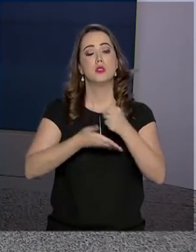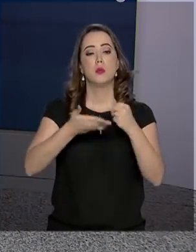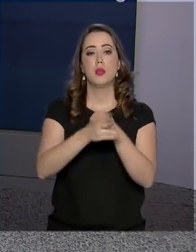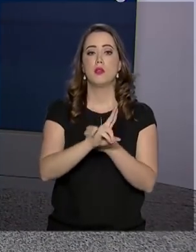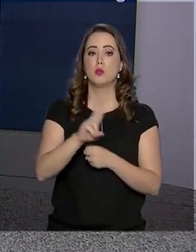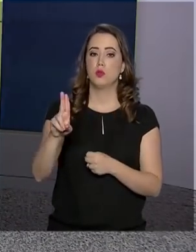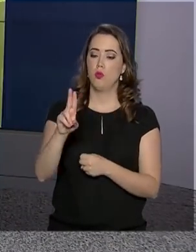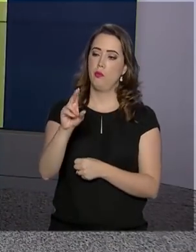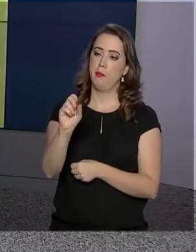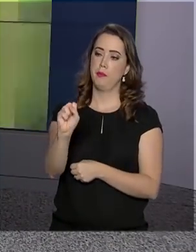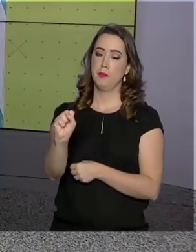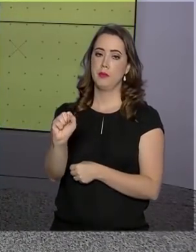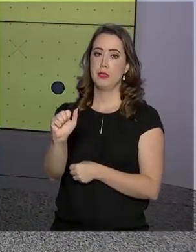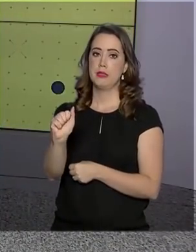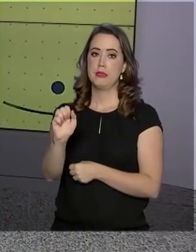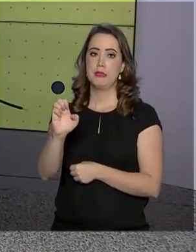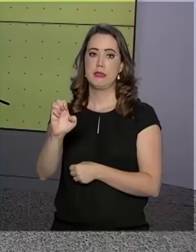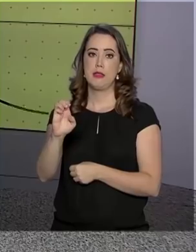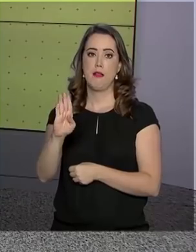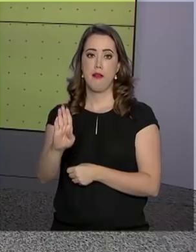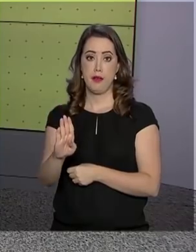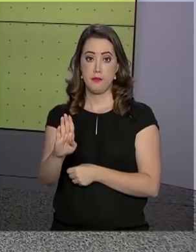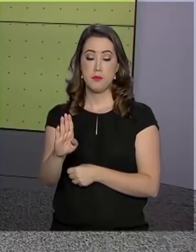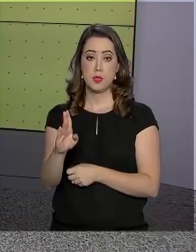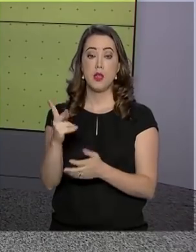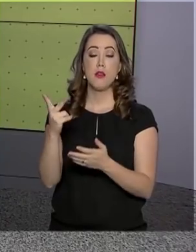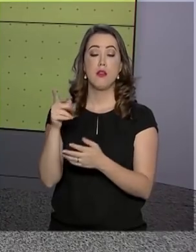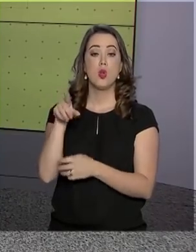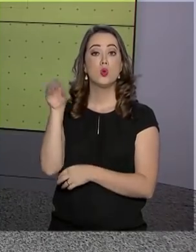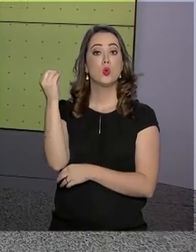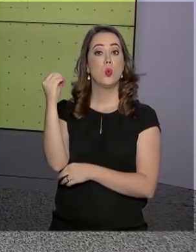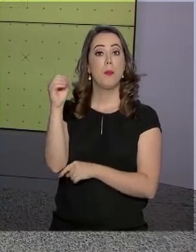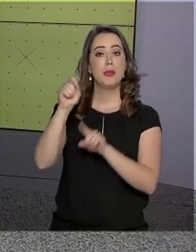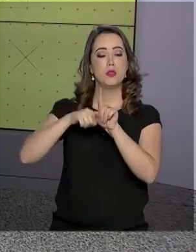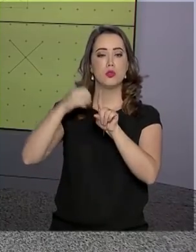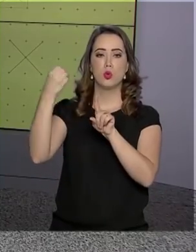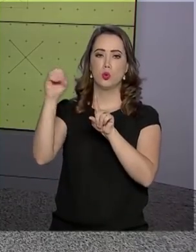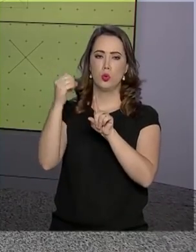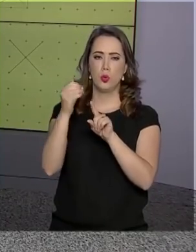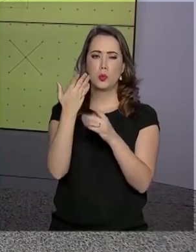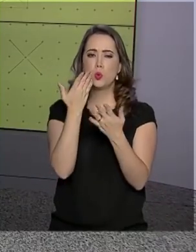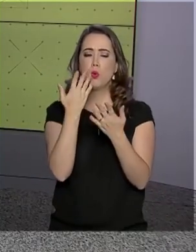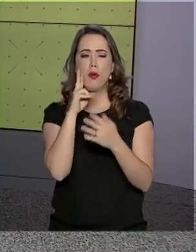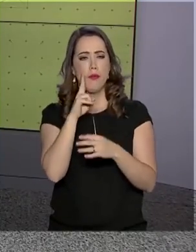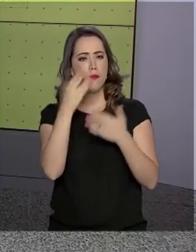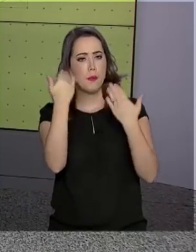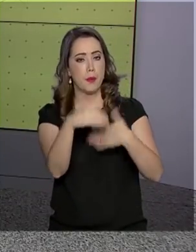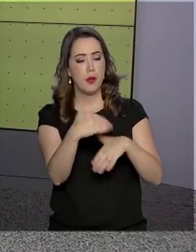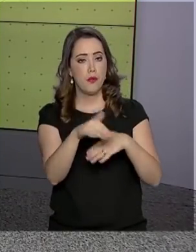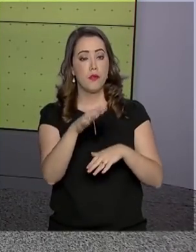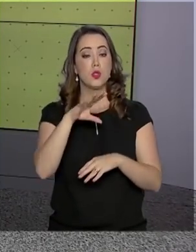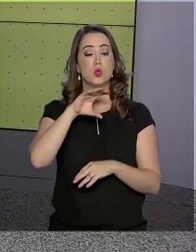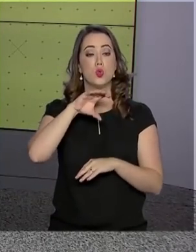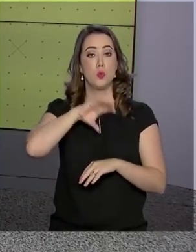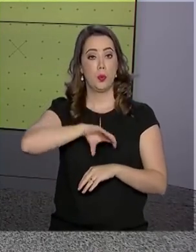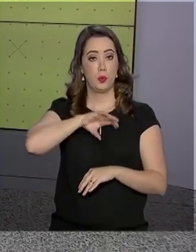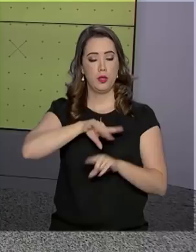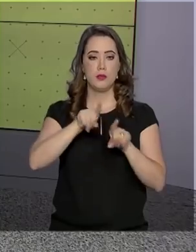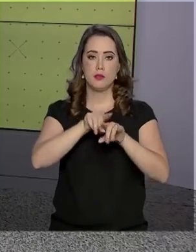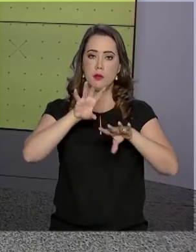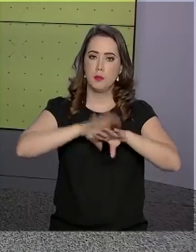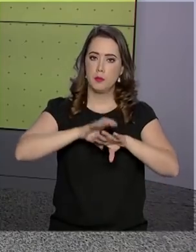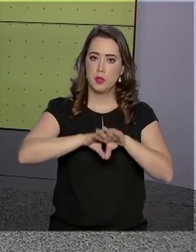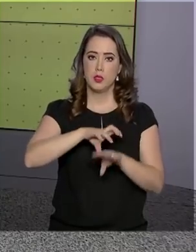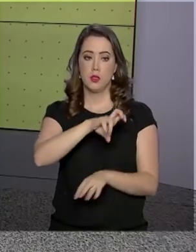SAEB. As provas marcadas para outubro vão avaliar o conhecimento de português e matemática para estudantes do quinto e do nono